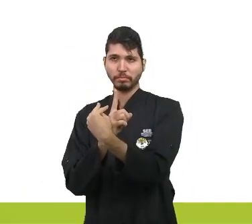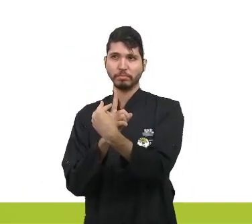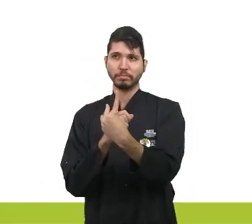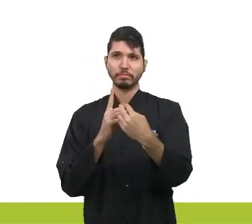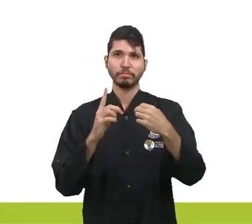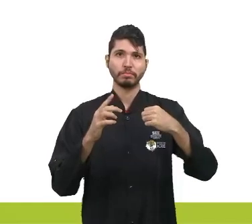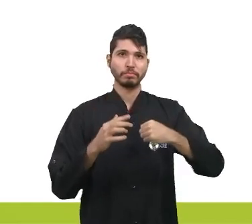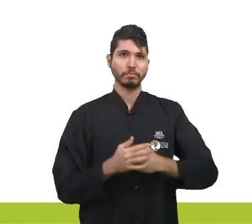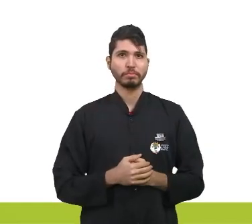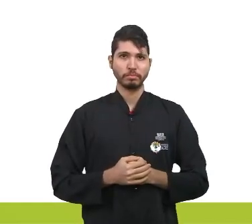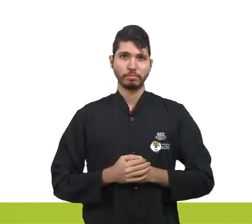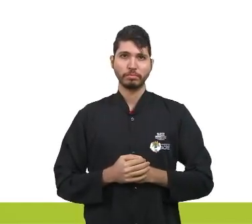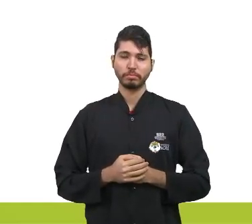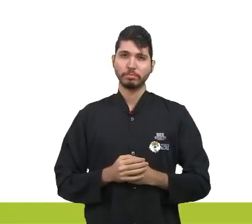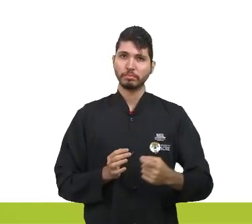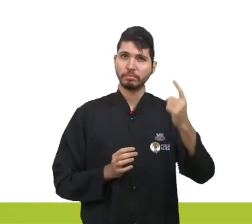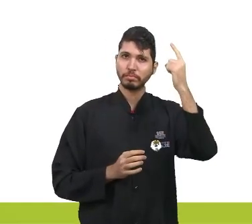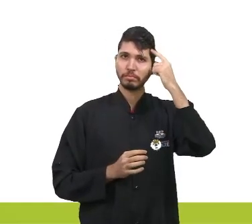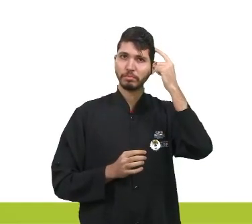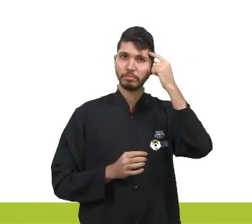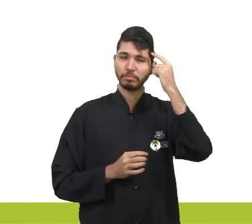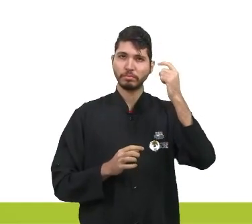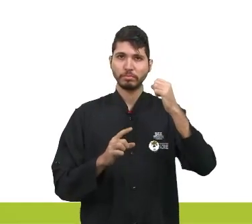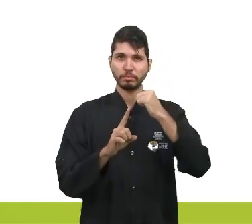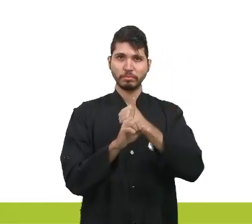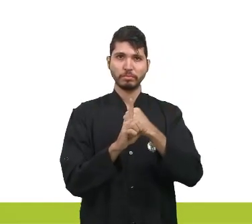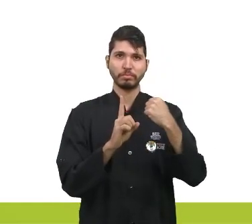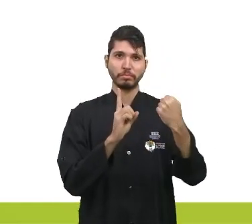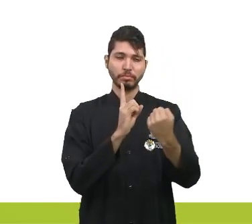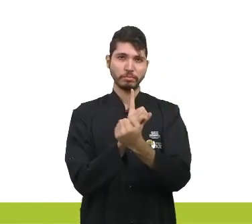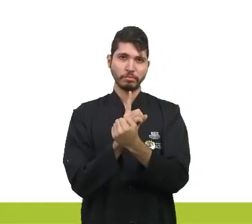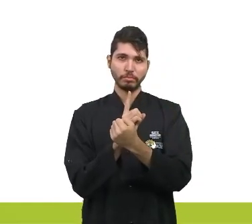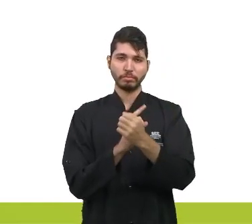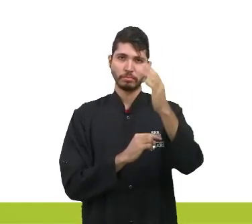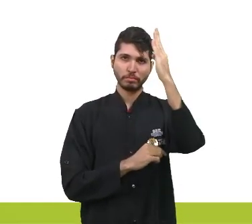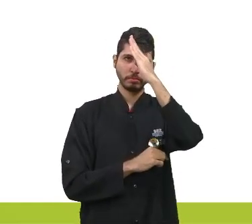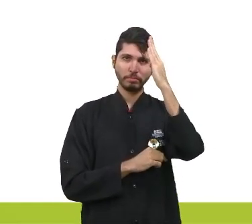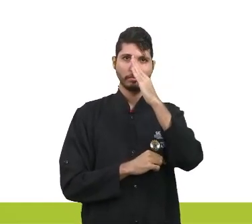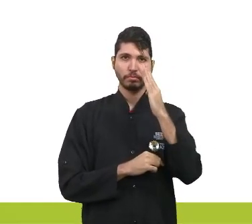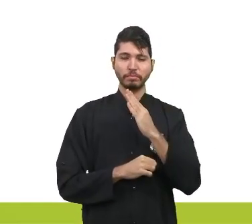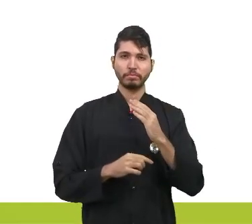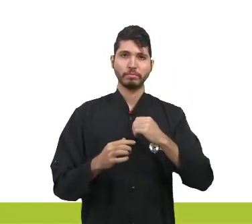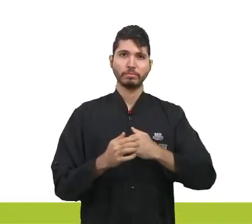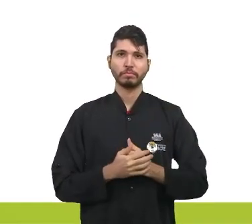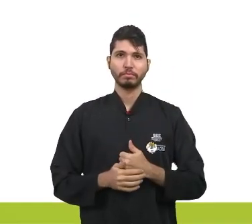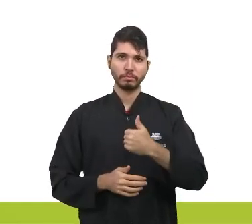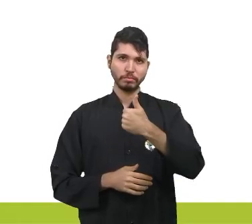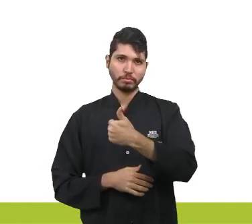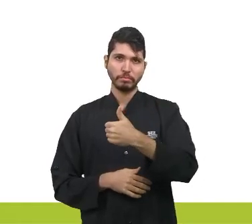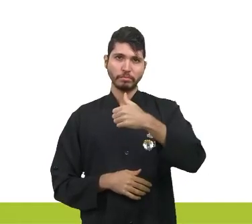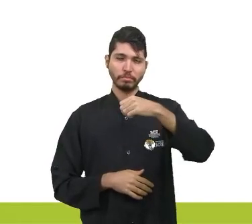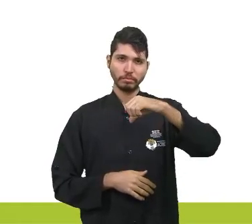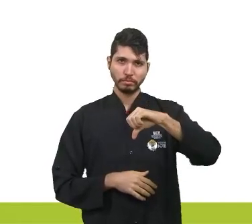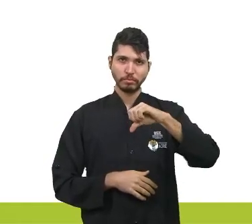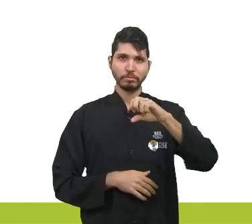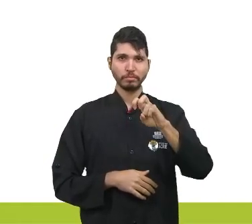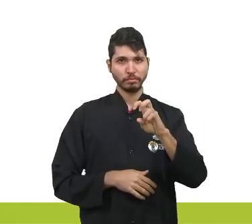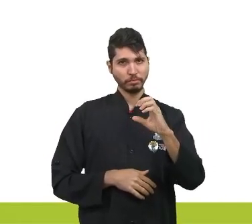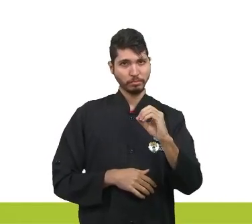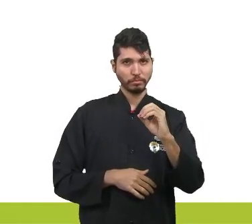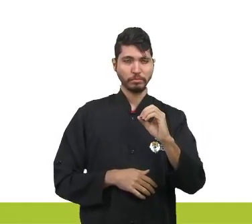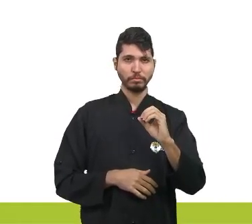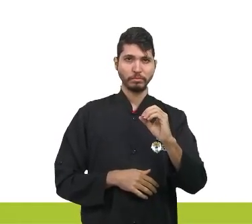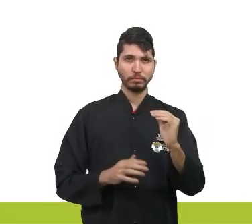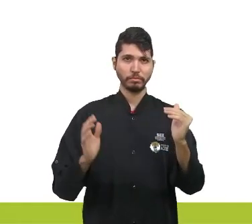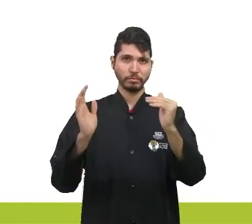central no pensamento social brasileiro dos anos 1950 e 1960,